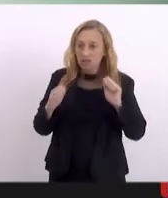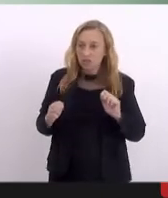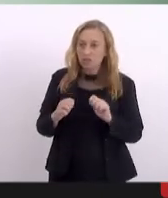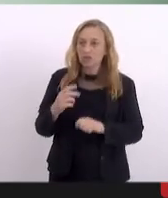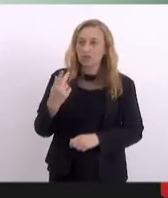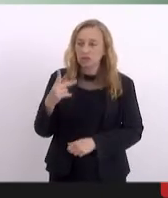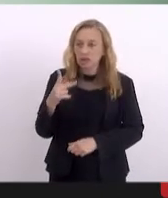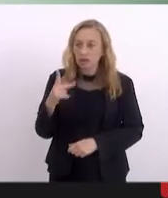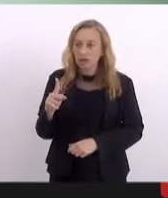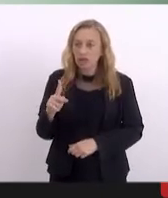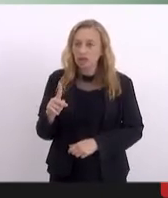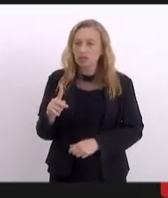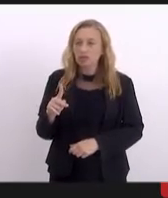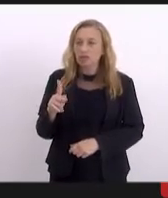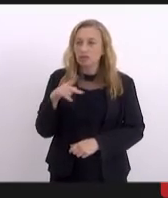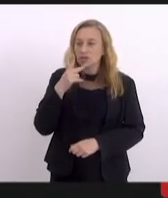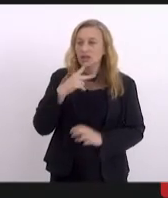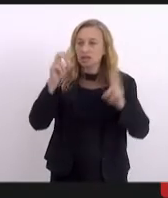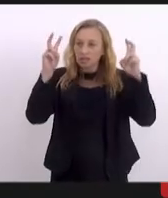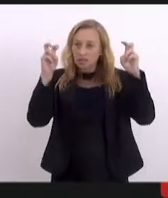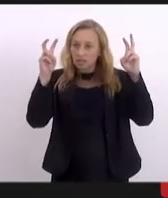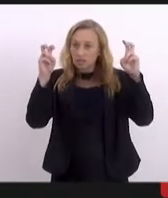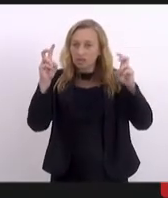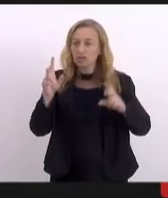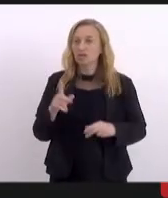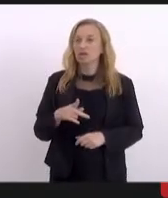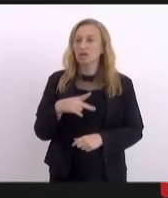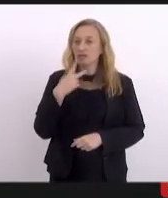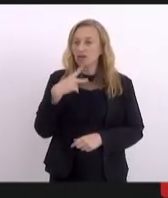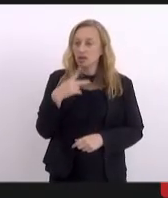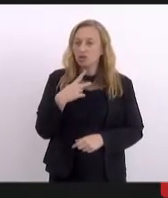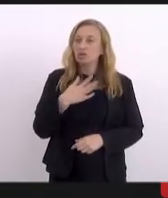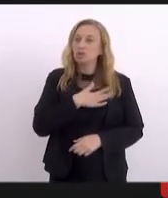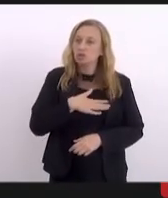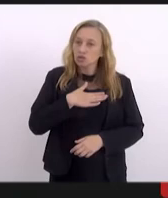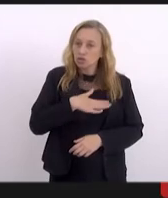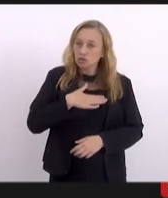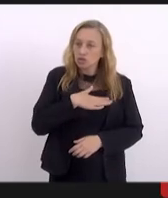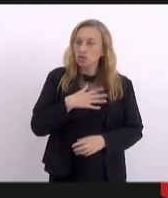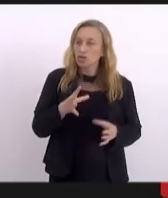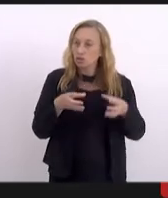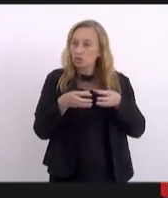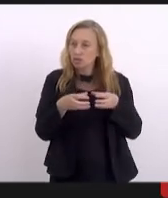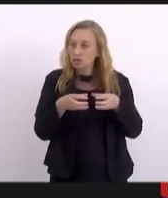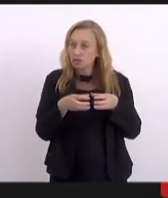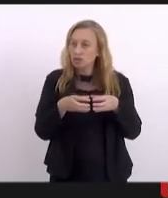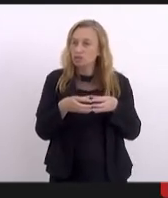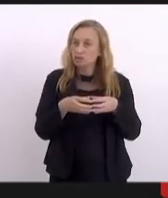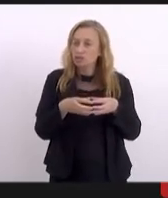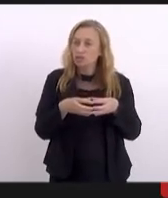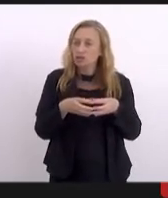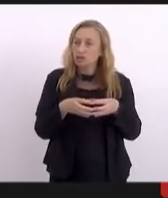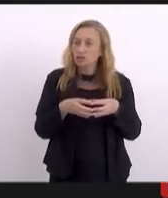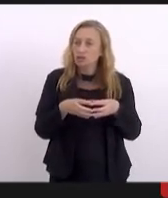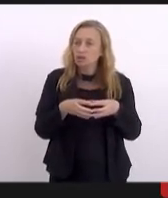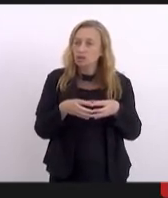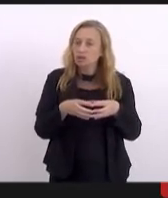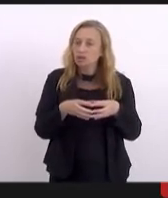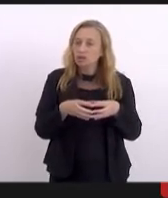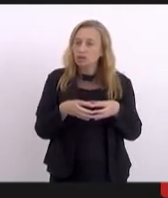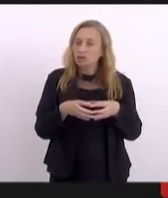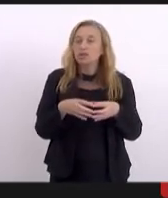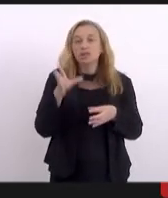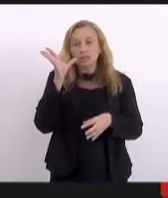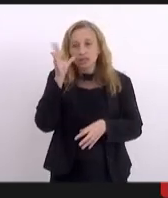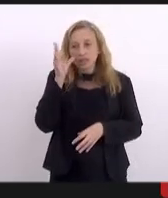quando foi colocada essa questão, ela ponderou que gostaria que a comissão tinha, externou o